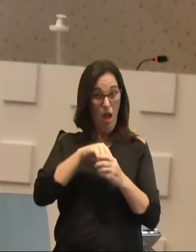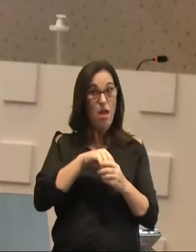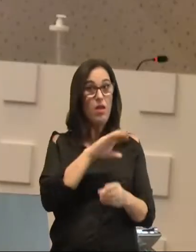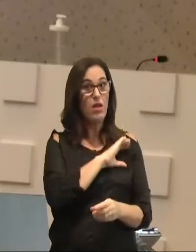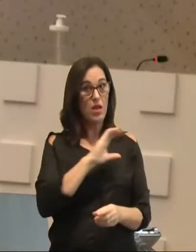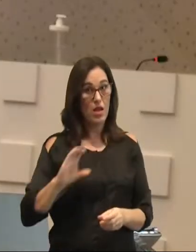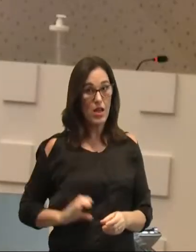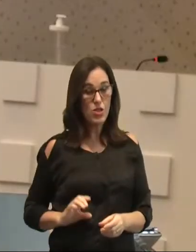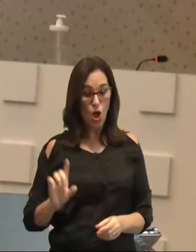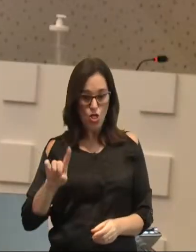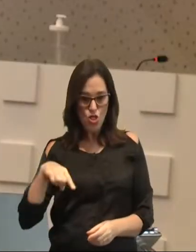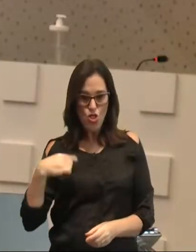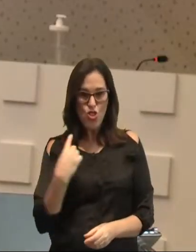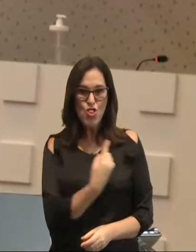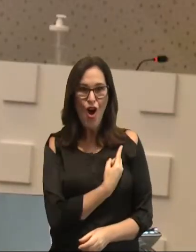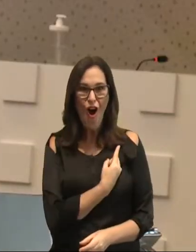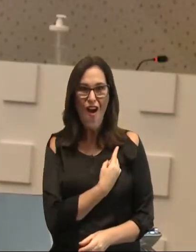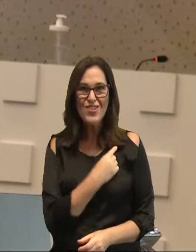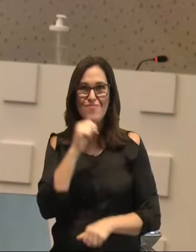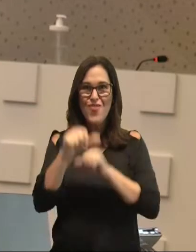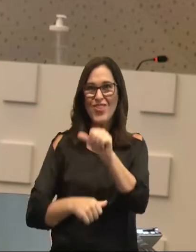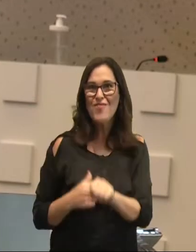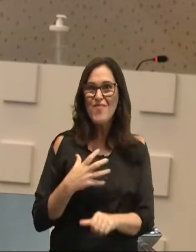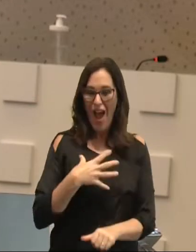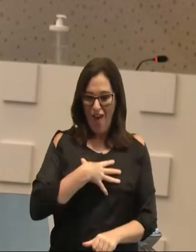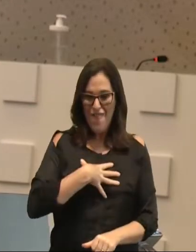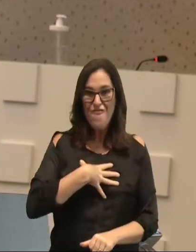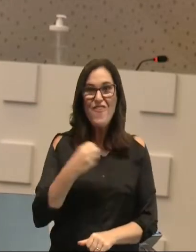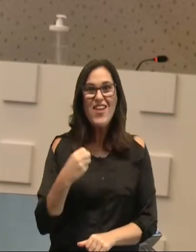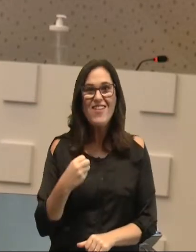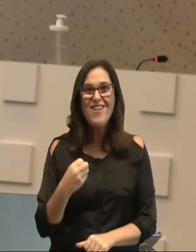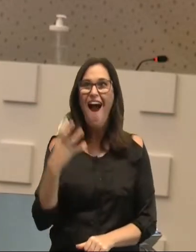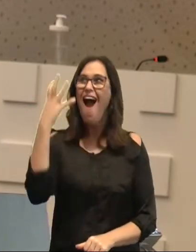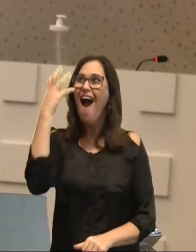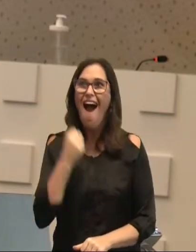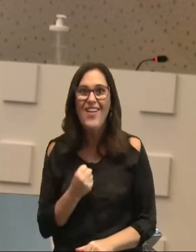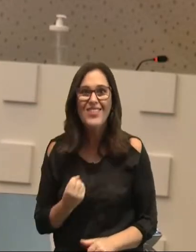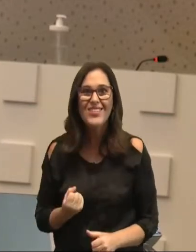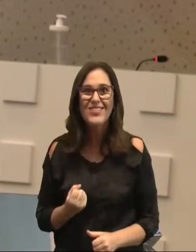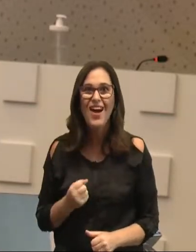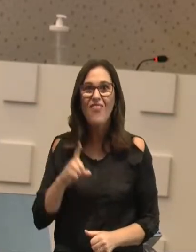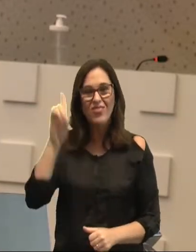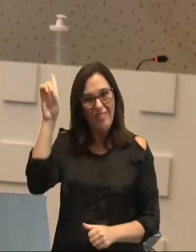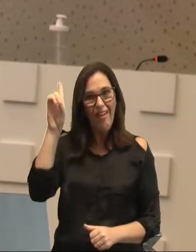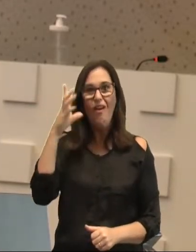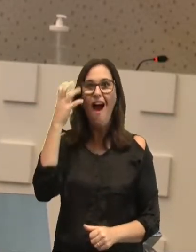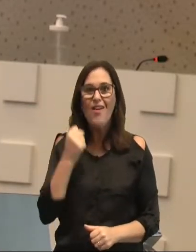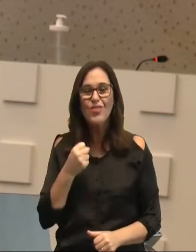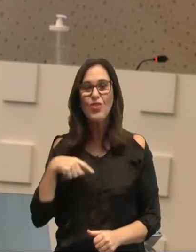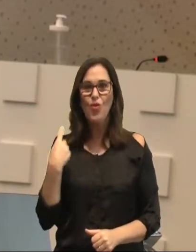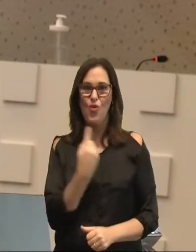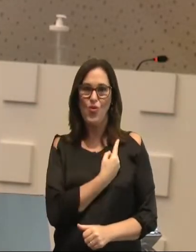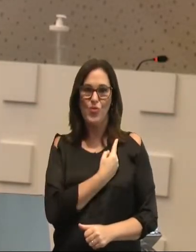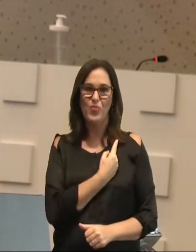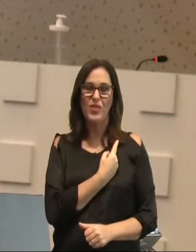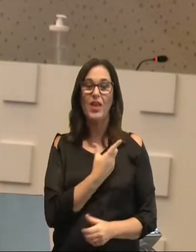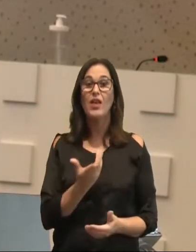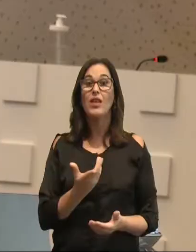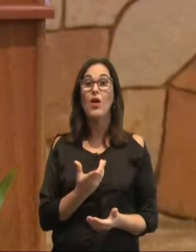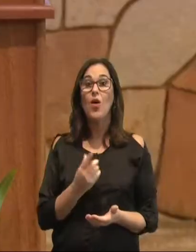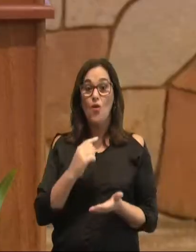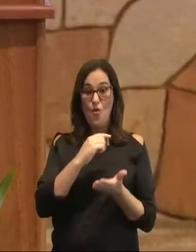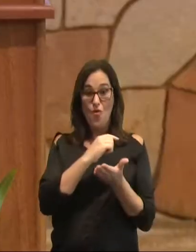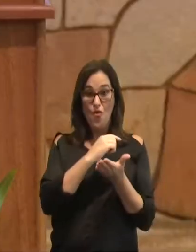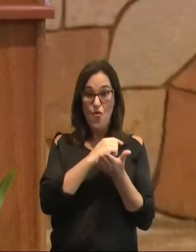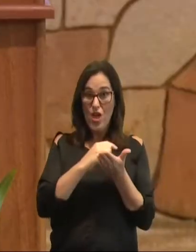feitos filhos. É isso que vemos no capítulo 4, no início do versículo 1º até o versículo 7. Nós não